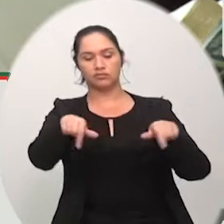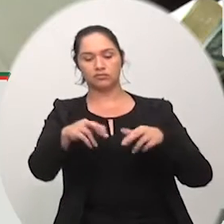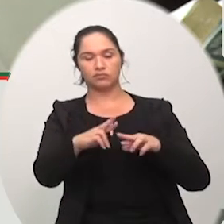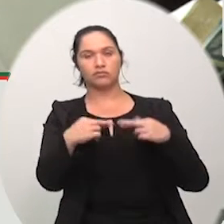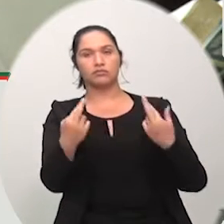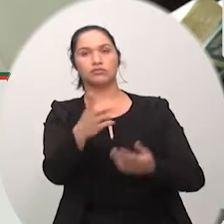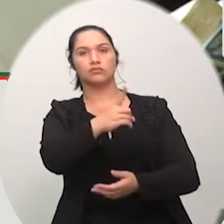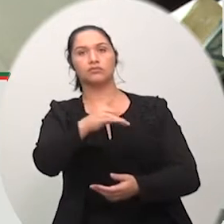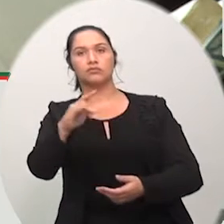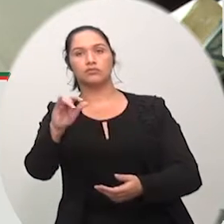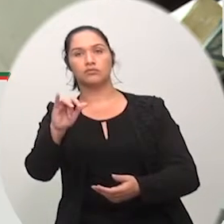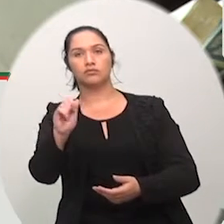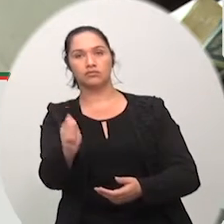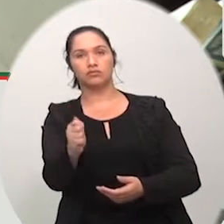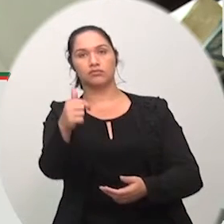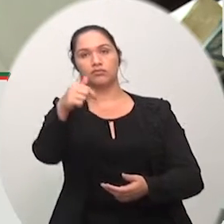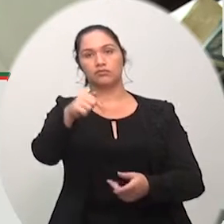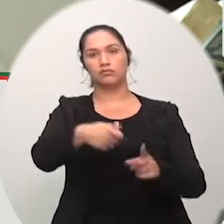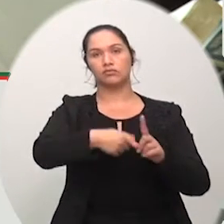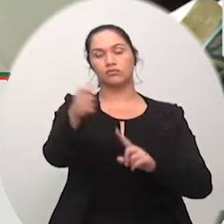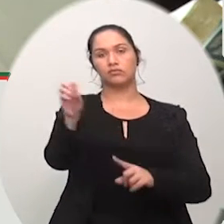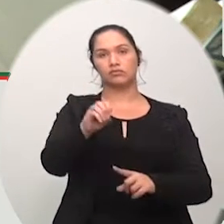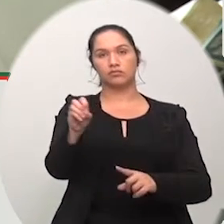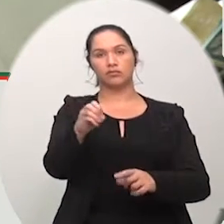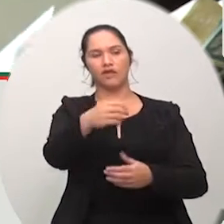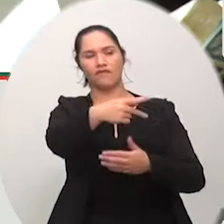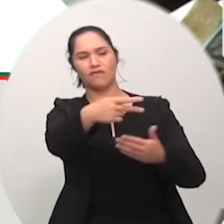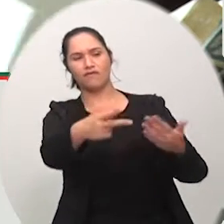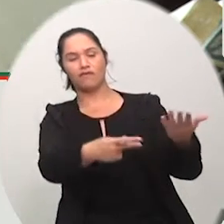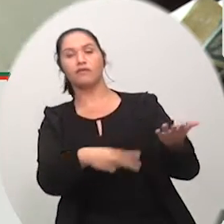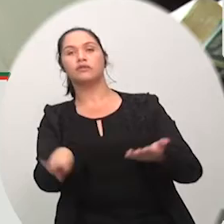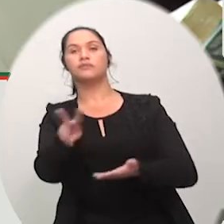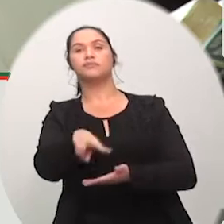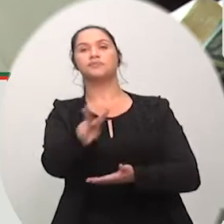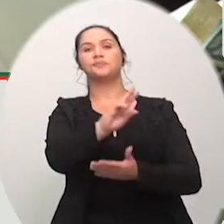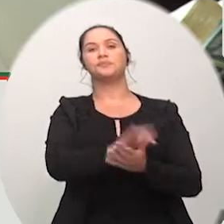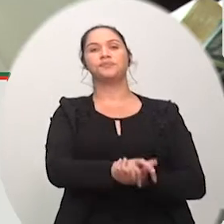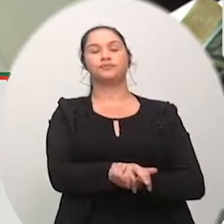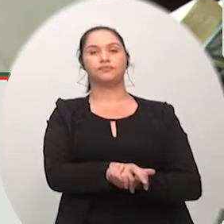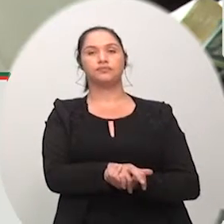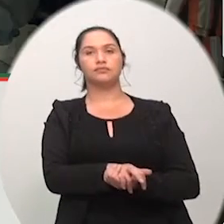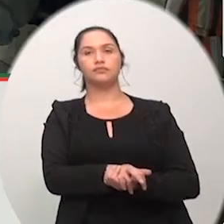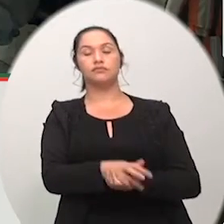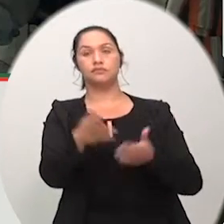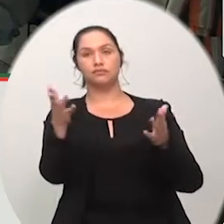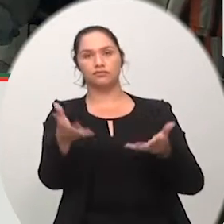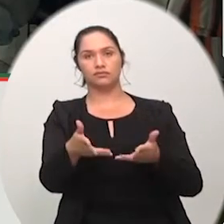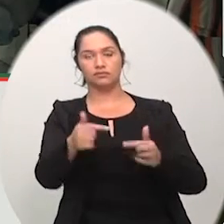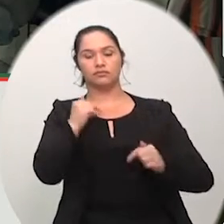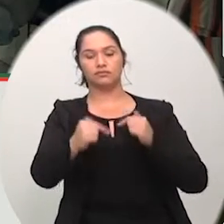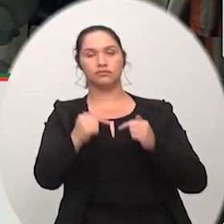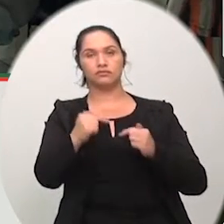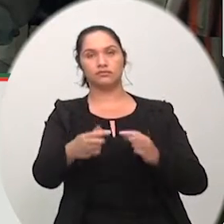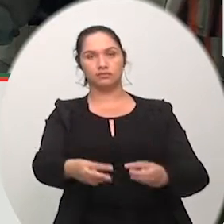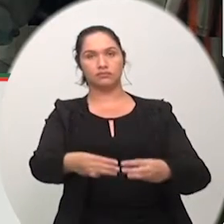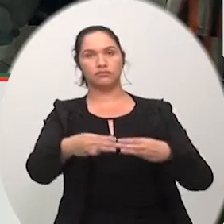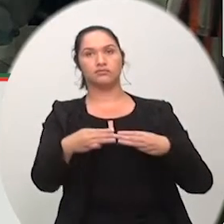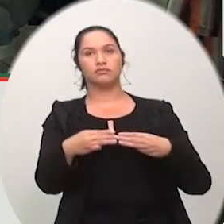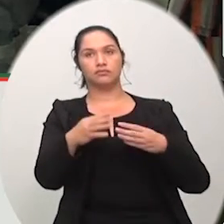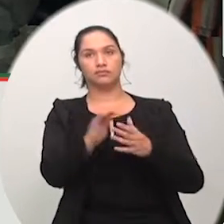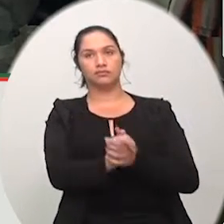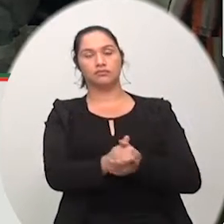17 de outubro de 2018 diversos vereadores está em discussão a moção com a